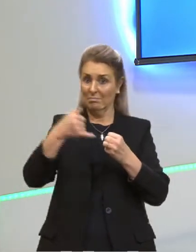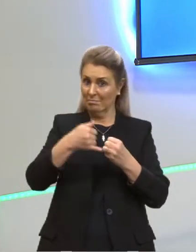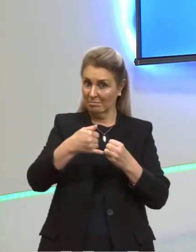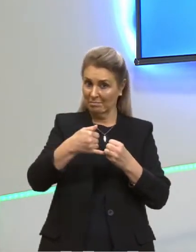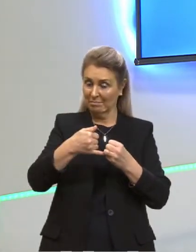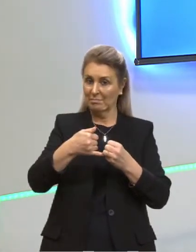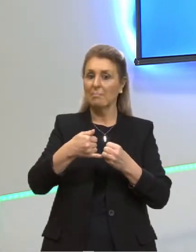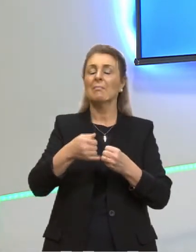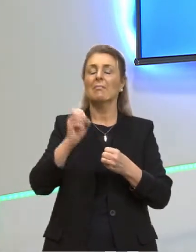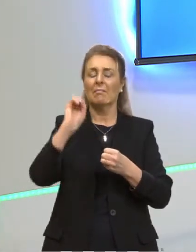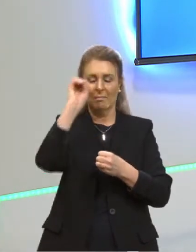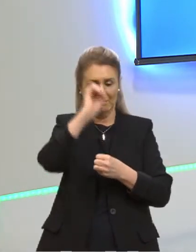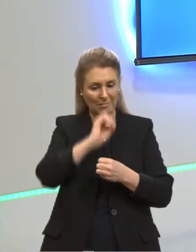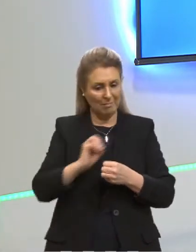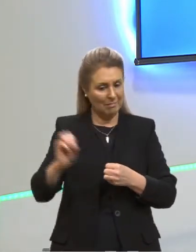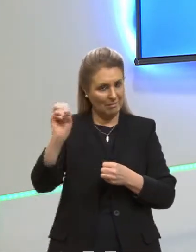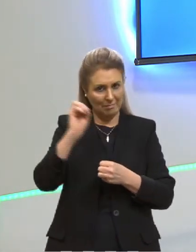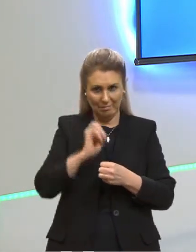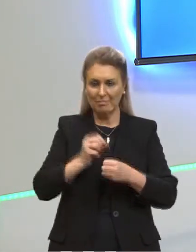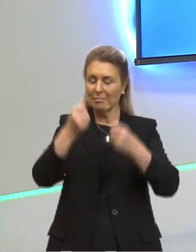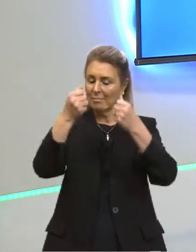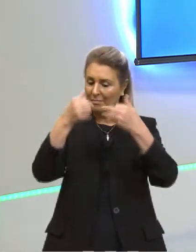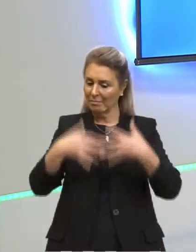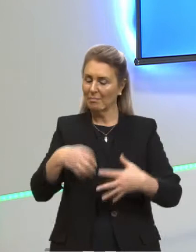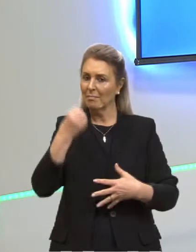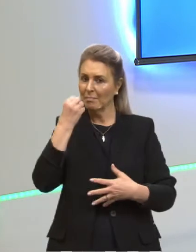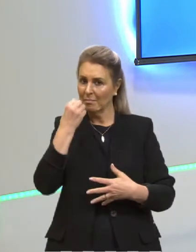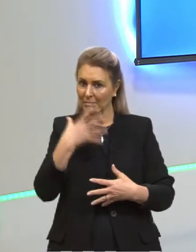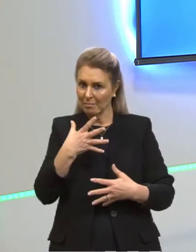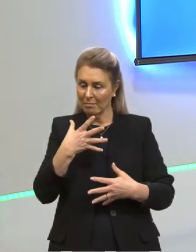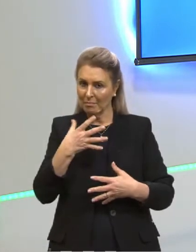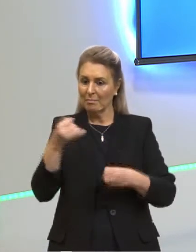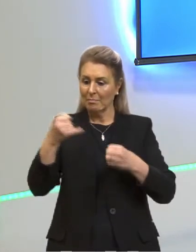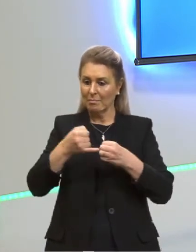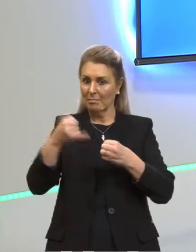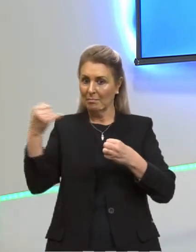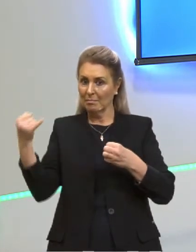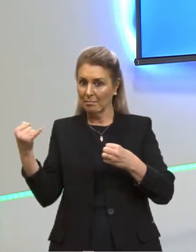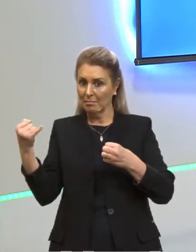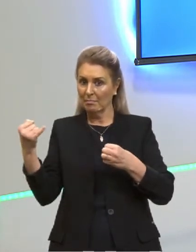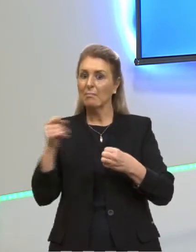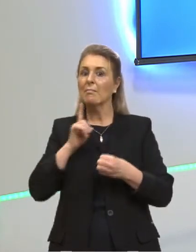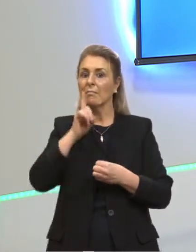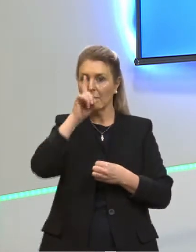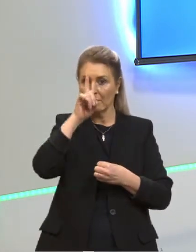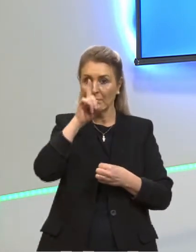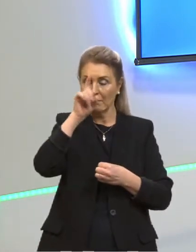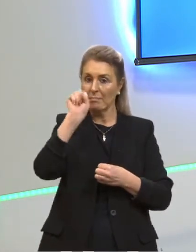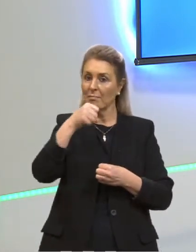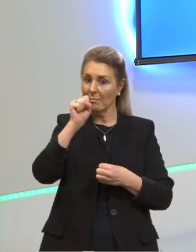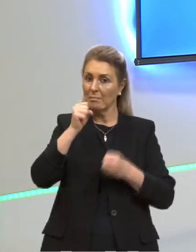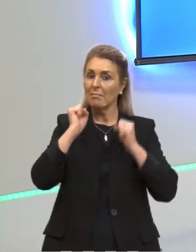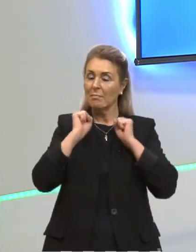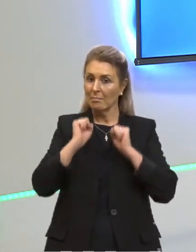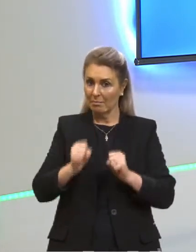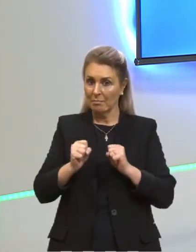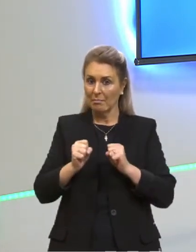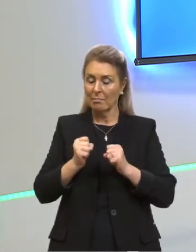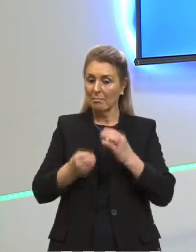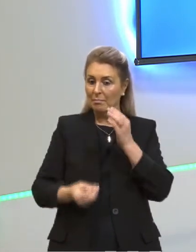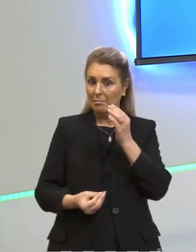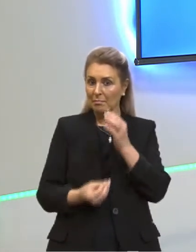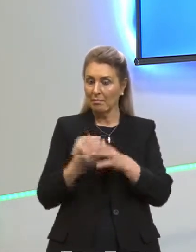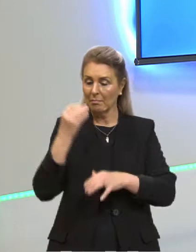professor Rui. Muito bem. As radiações ionizantes são perigosas realmente, porque elas podem gerar uma